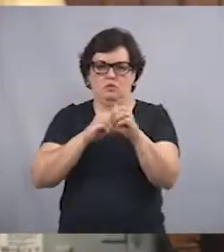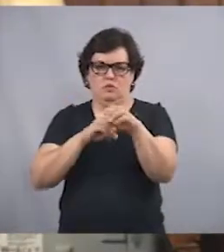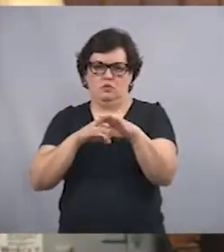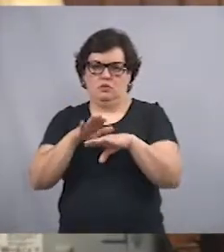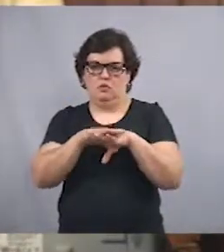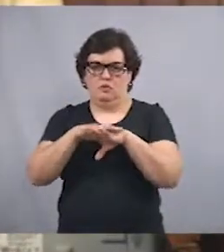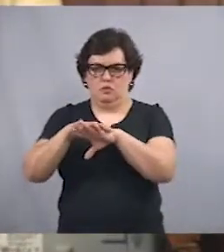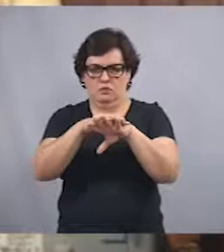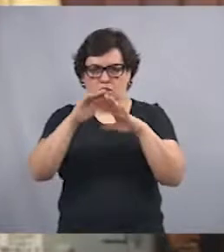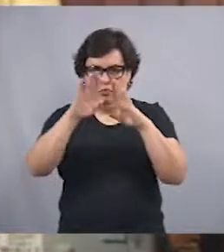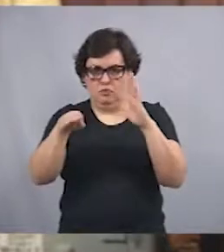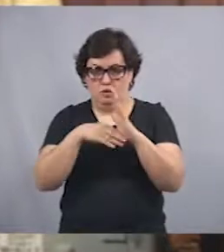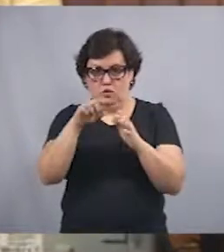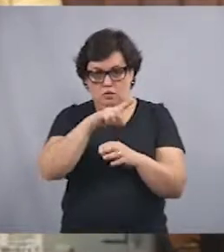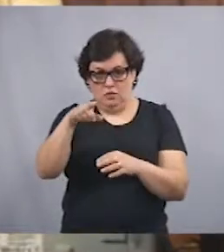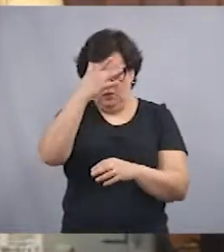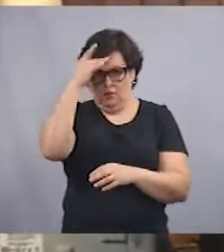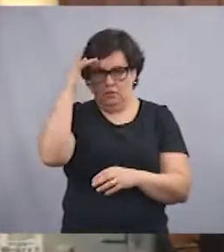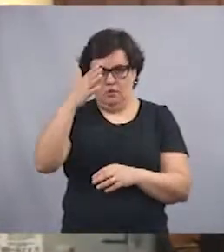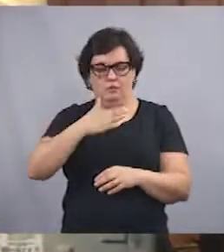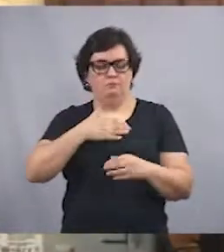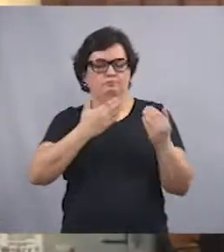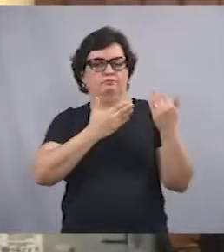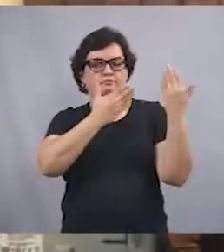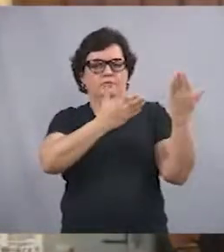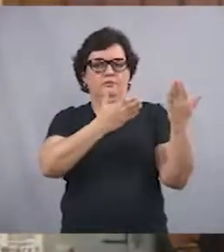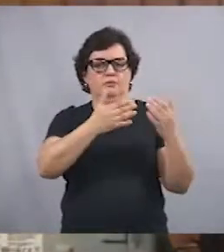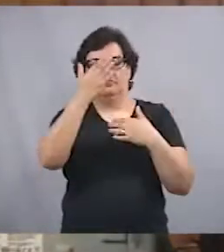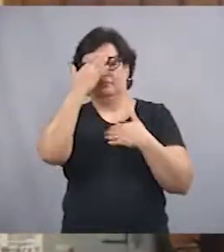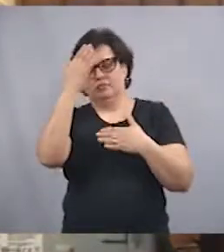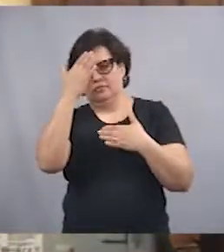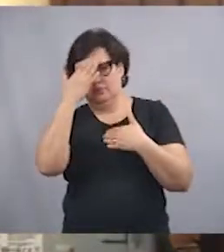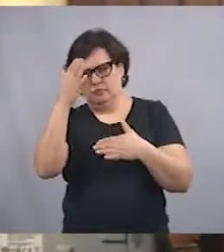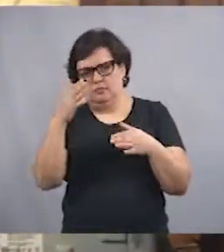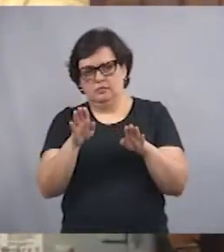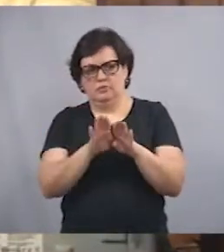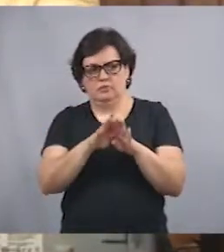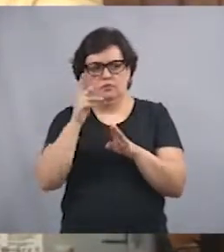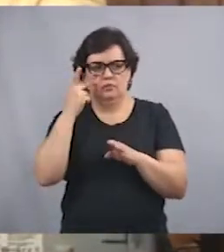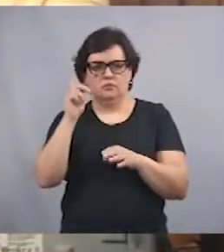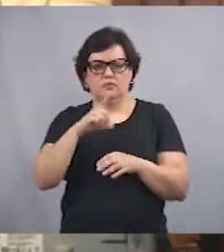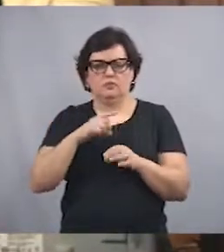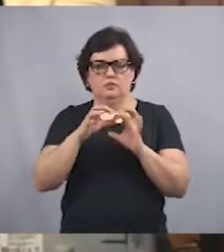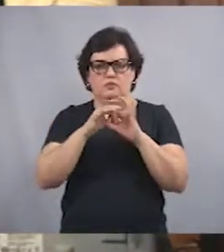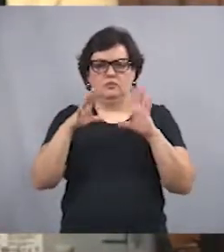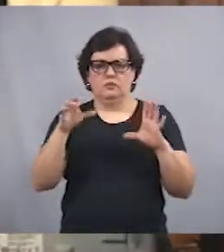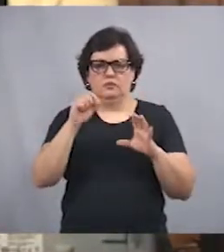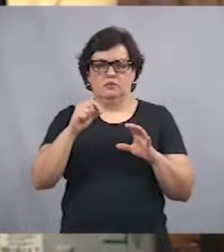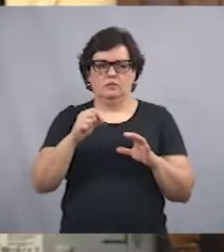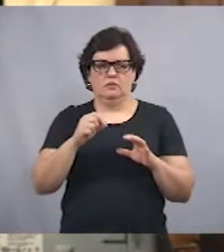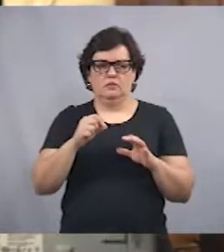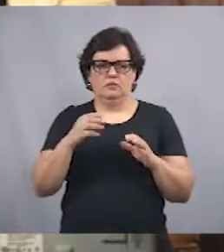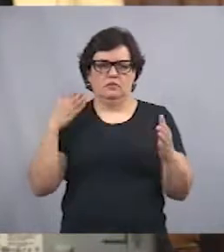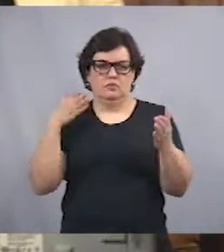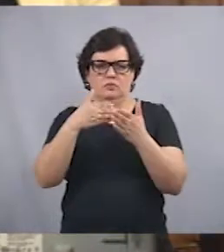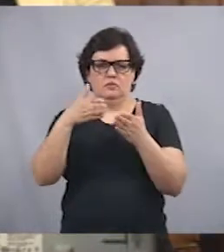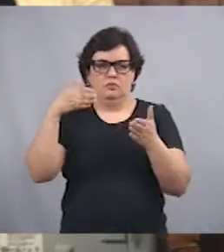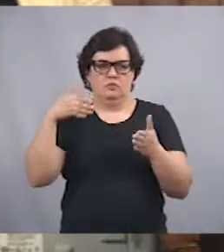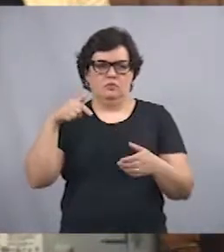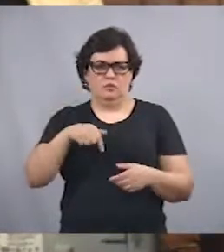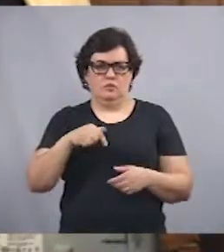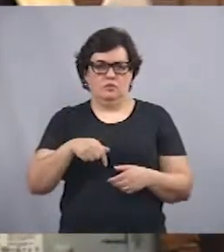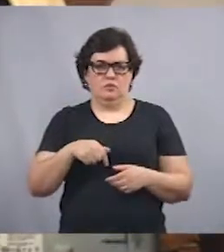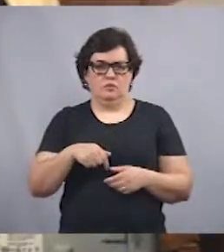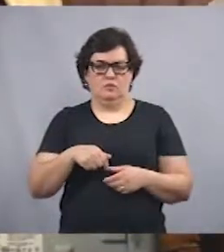na vida. A todos eles, a minha homenagem e os agradecimentos por terem permitido que eu chegasse até aqui. E não posso